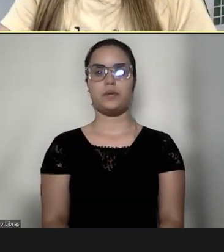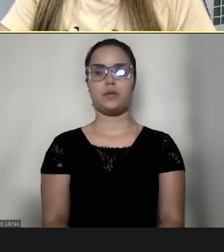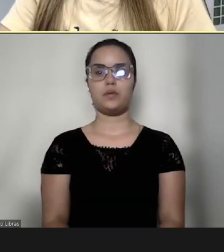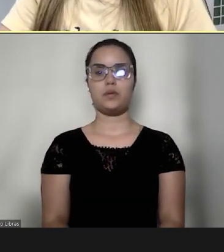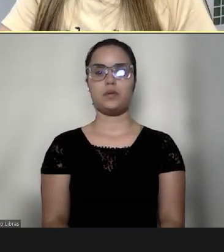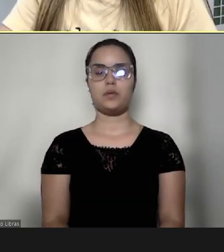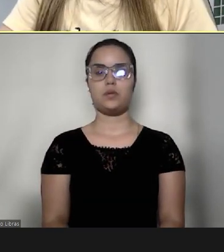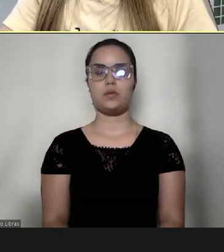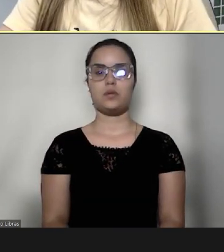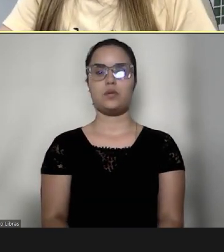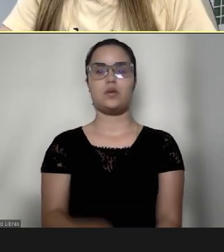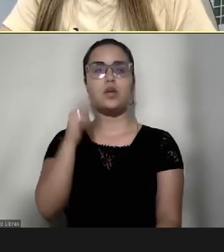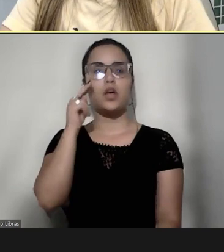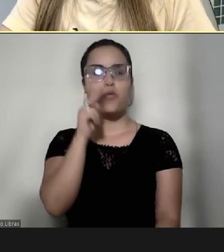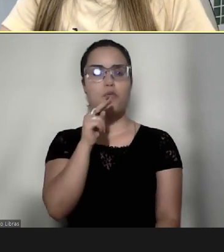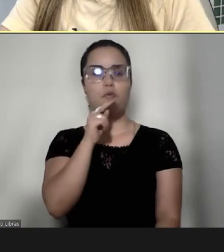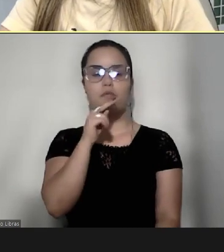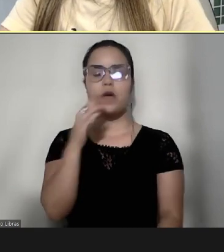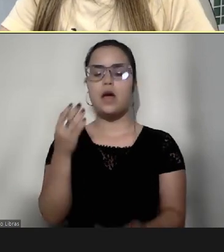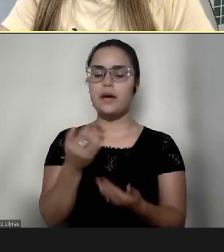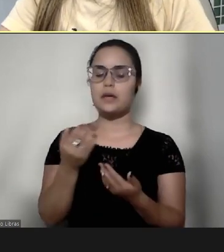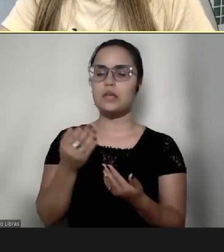Vamos ver aqui, Andresa, falando,